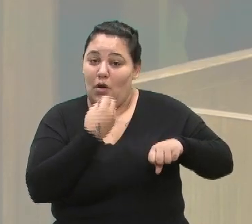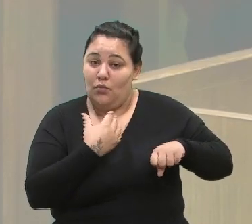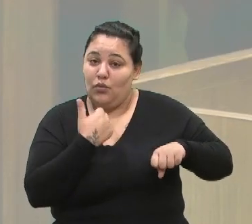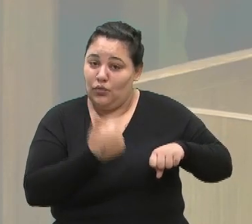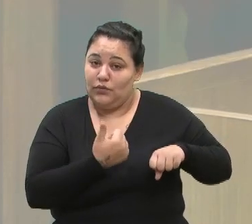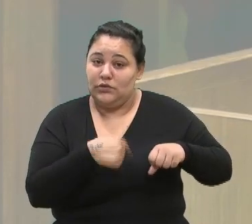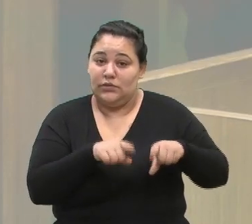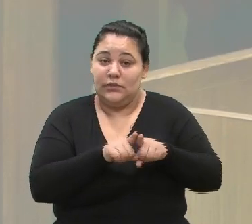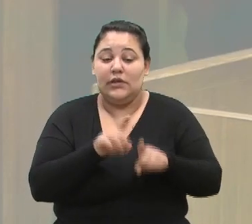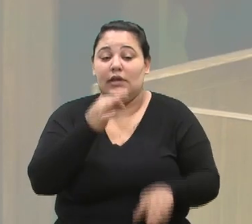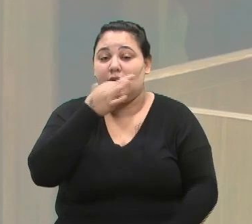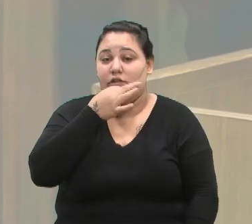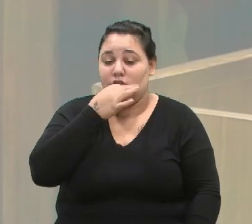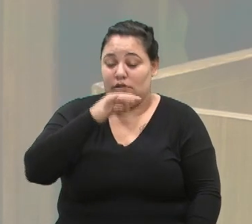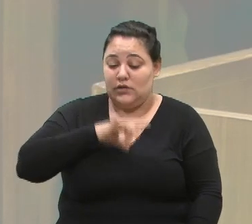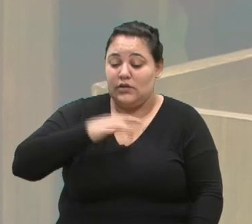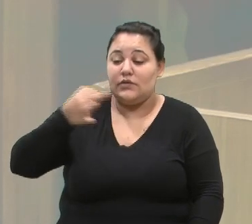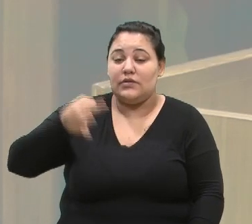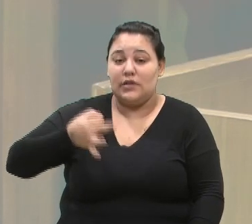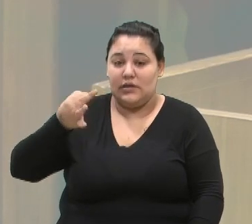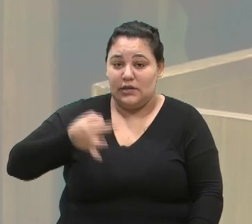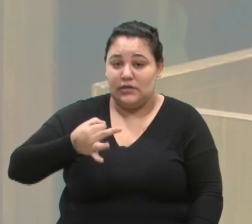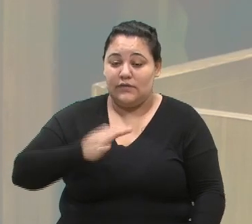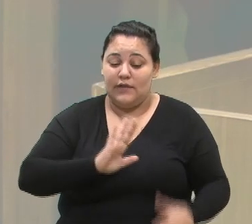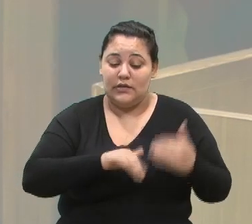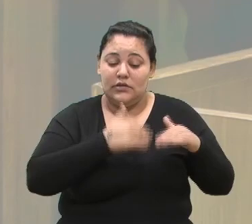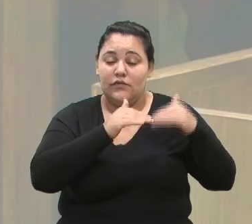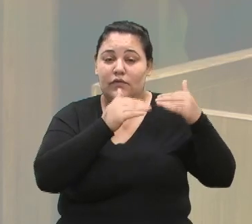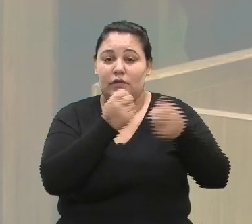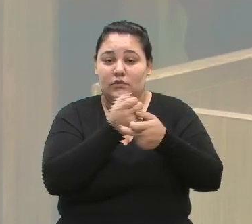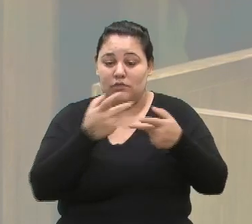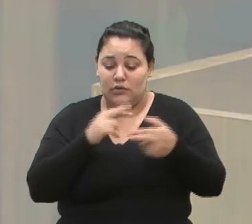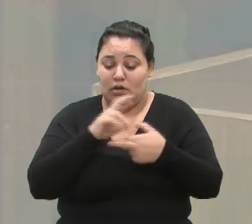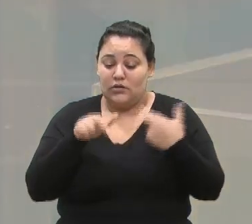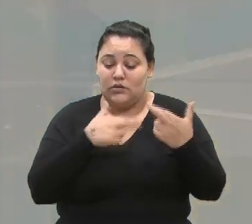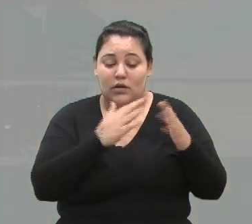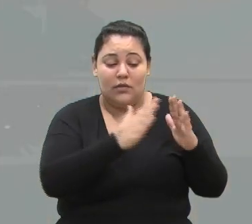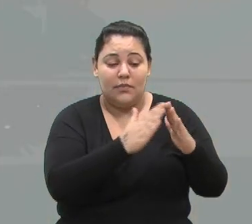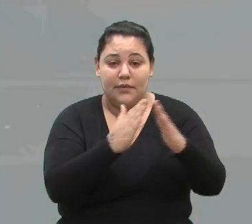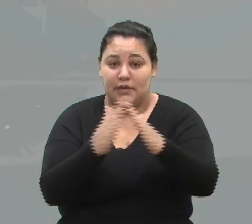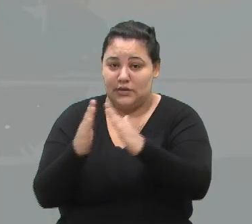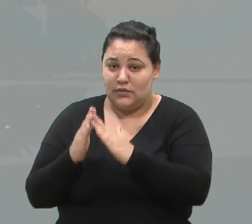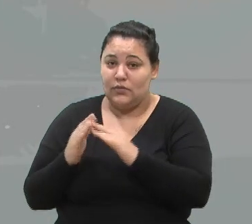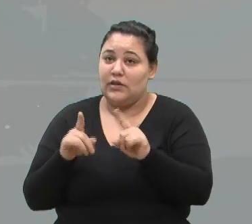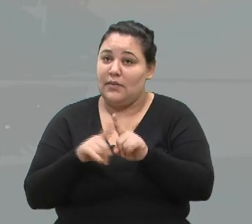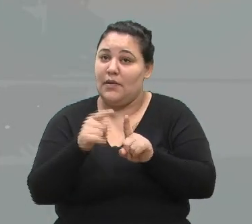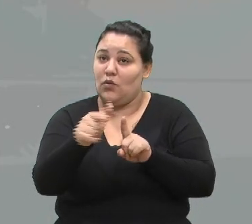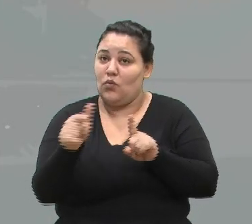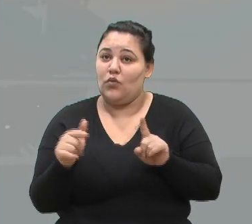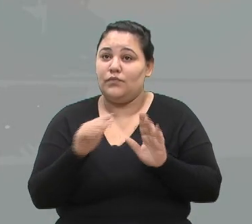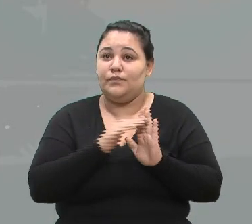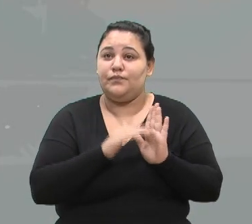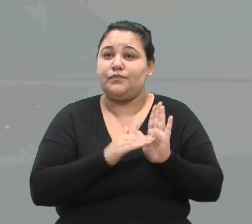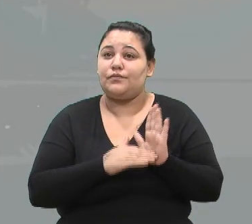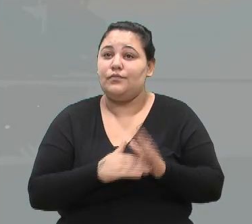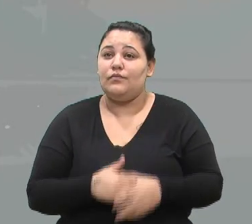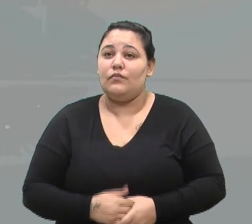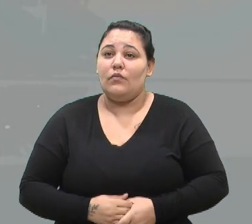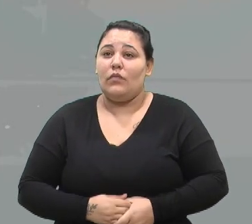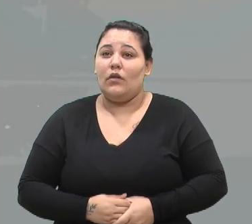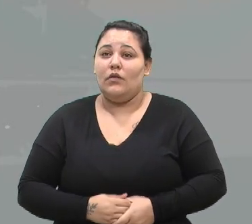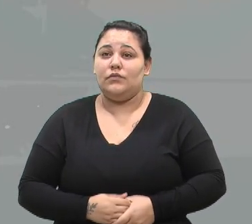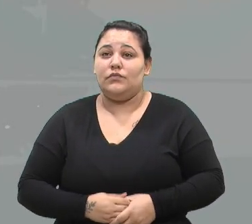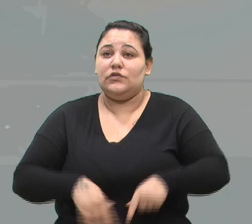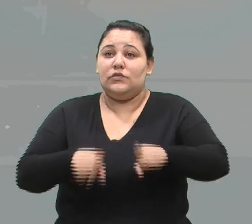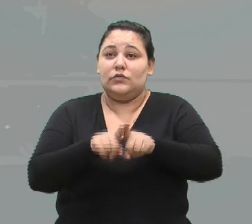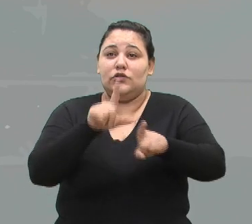Caxias, com certeza, vai avançar muito nessa questão da habitação, com muitos programas. Também tivemos uma reunião